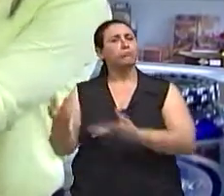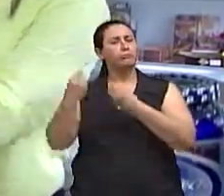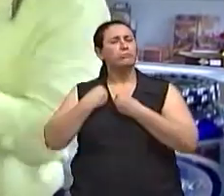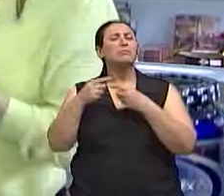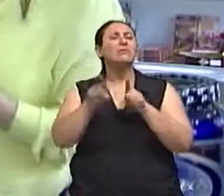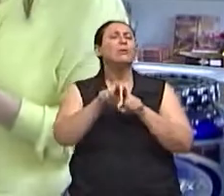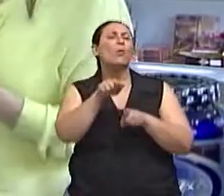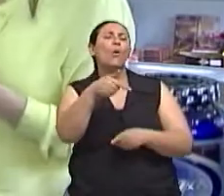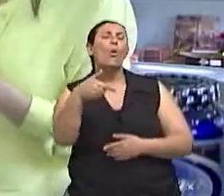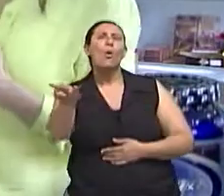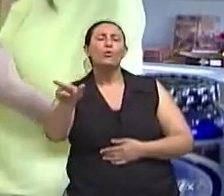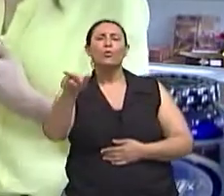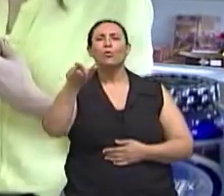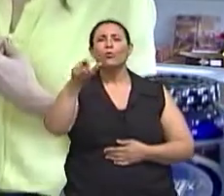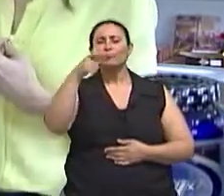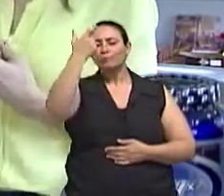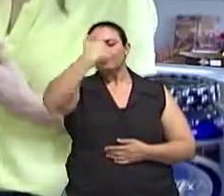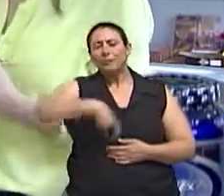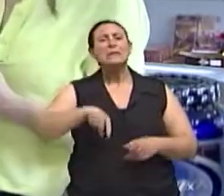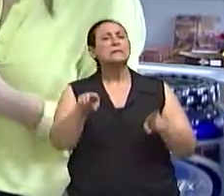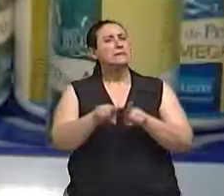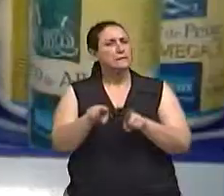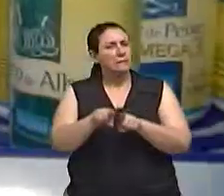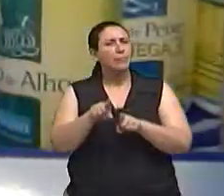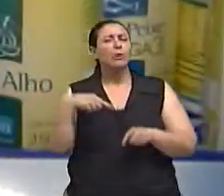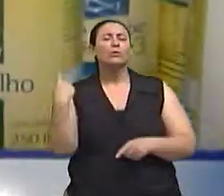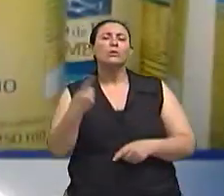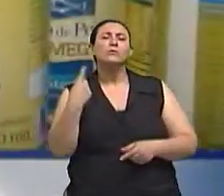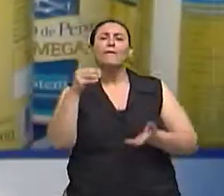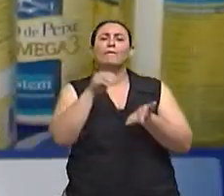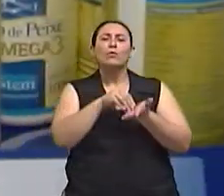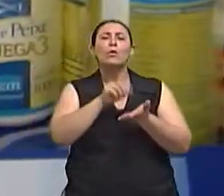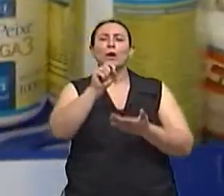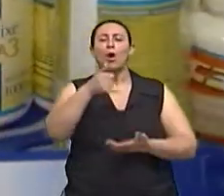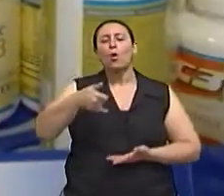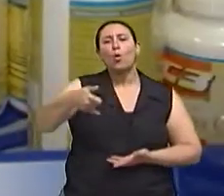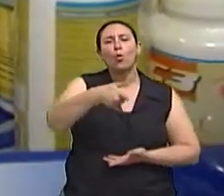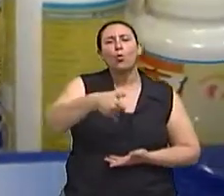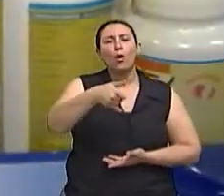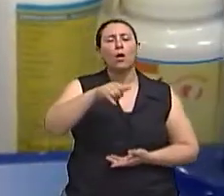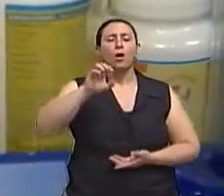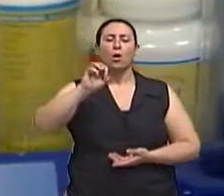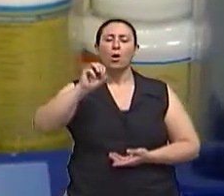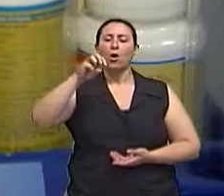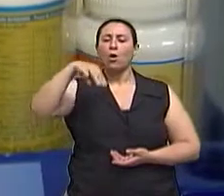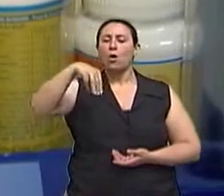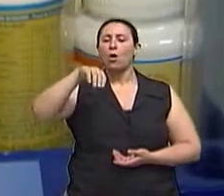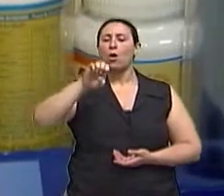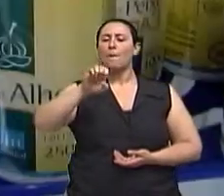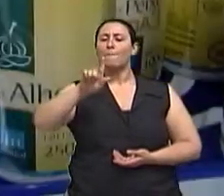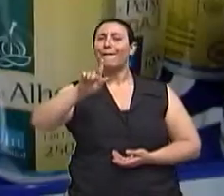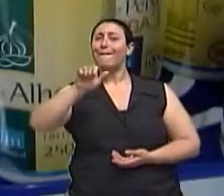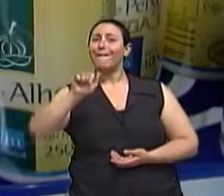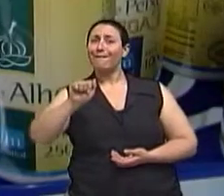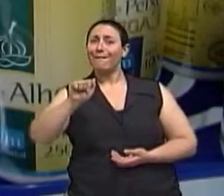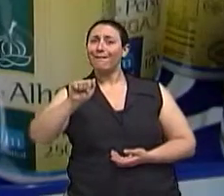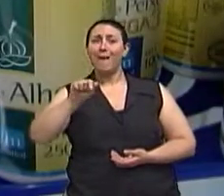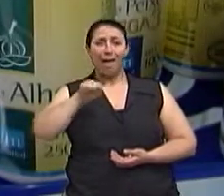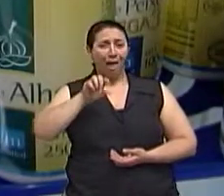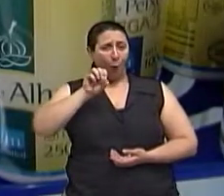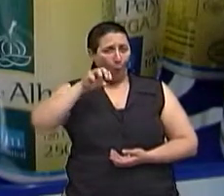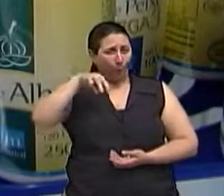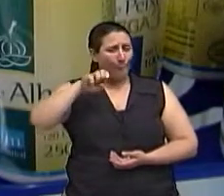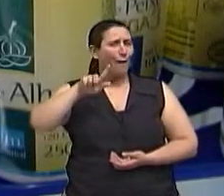produzimos internamente pelo nosso organismo, que é a gordura ômega, que é uma gordura essencial para a nutrição